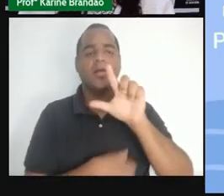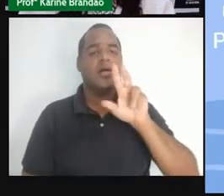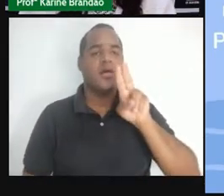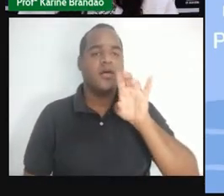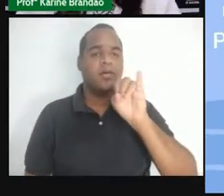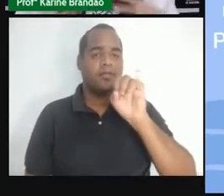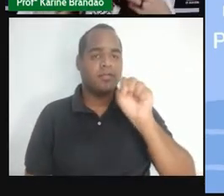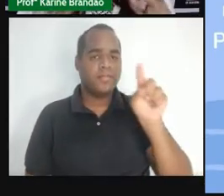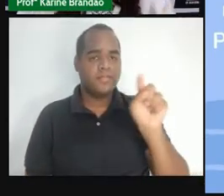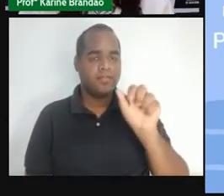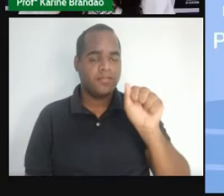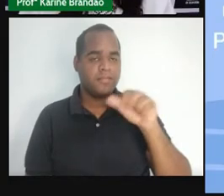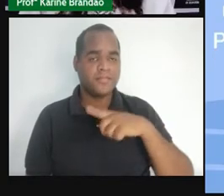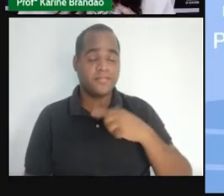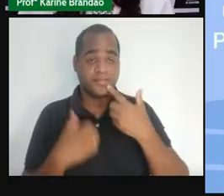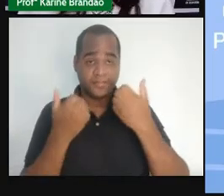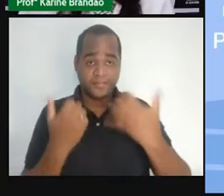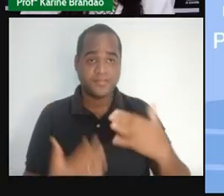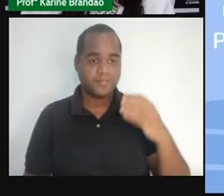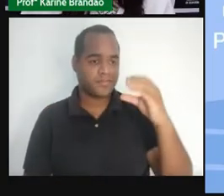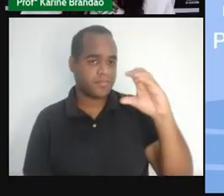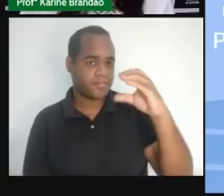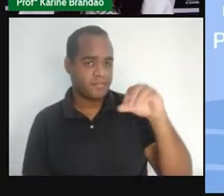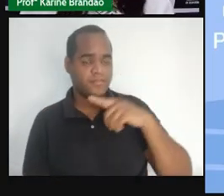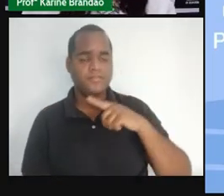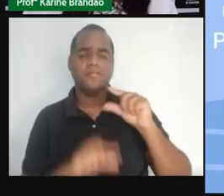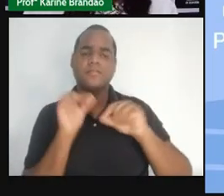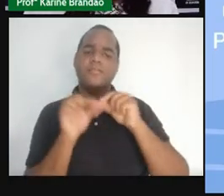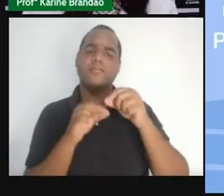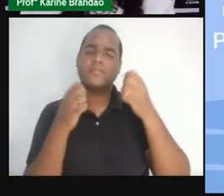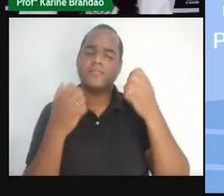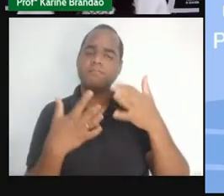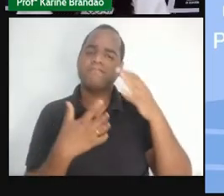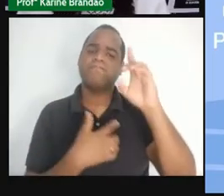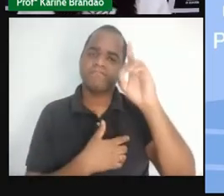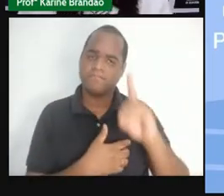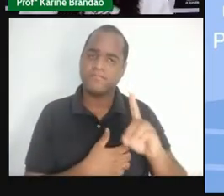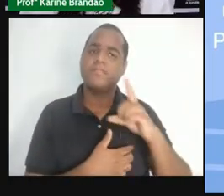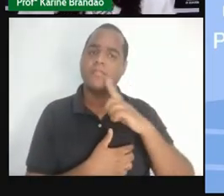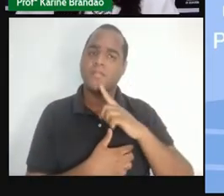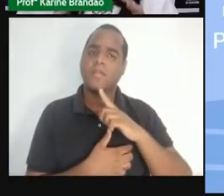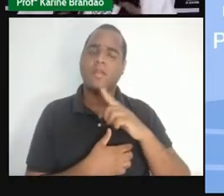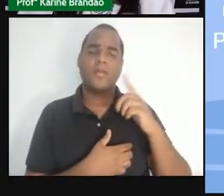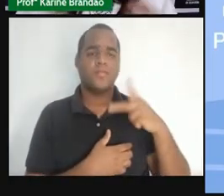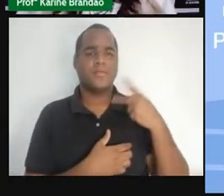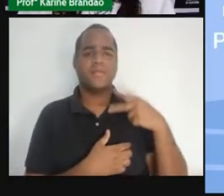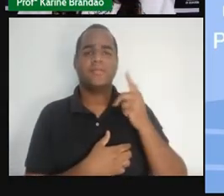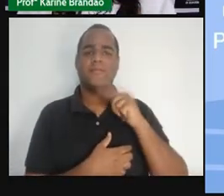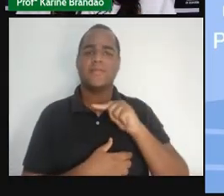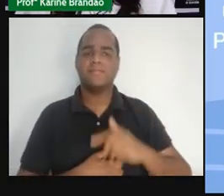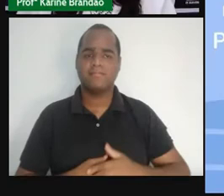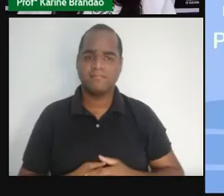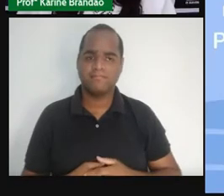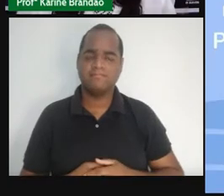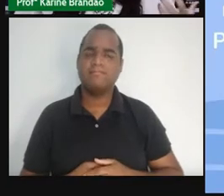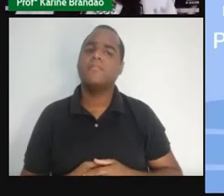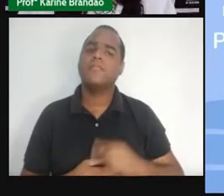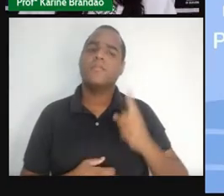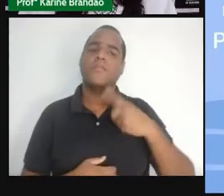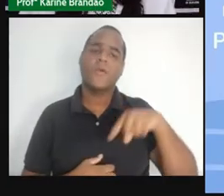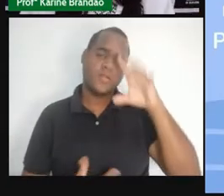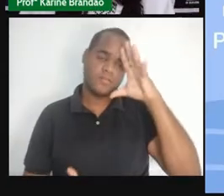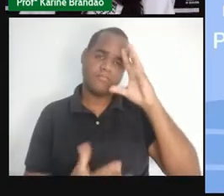compreender que a ciência, ela também se faz com direitos e com política, né? E a gente compreender que a gente